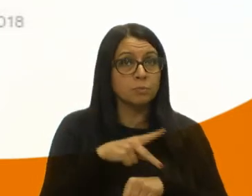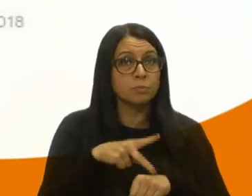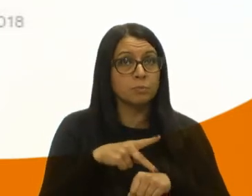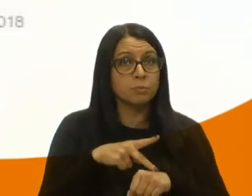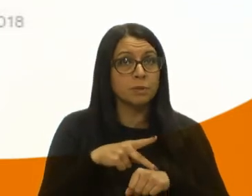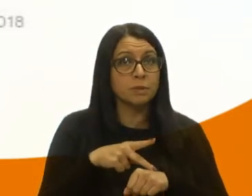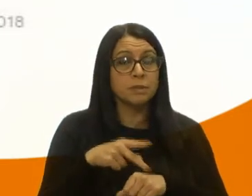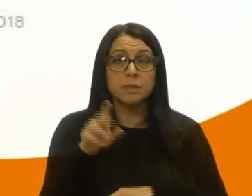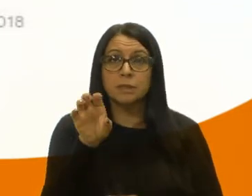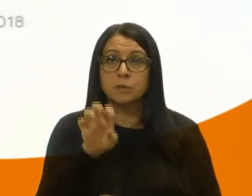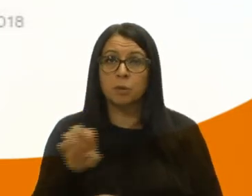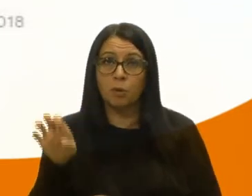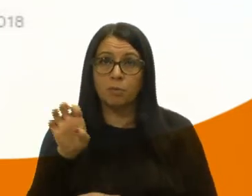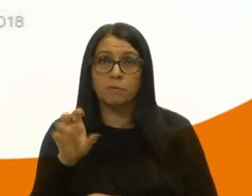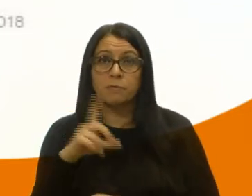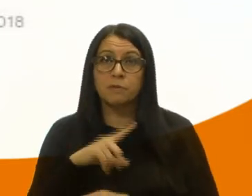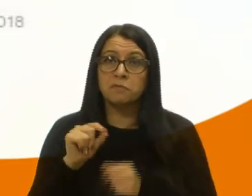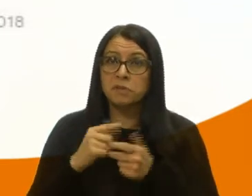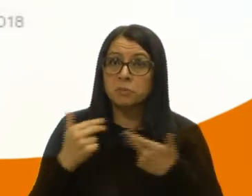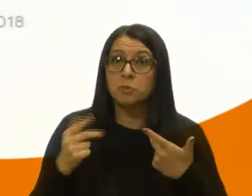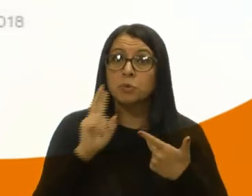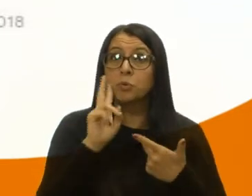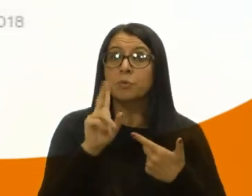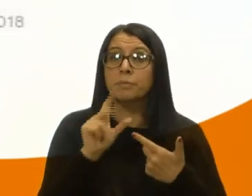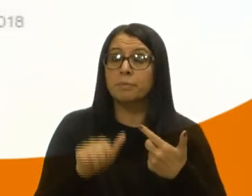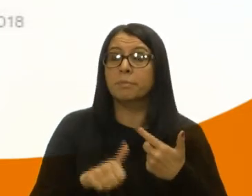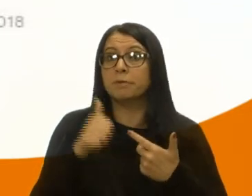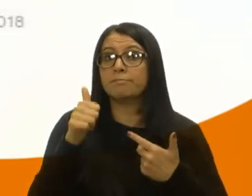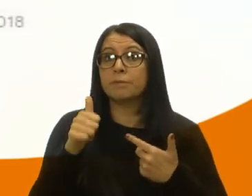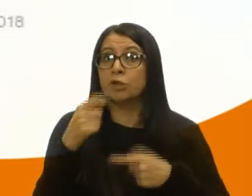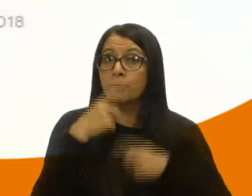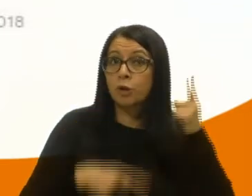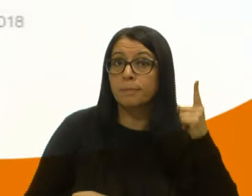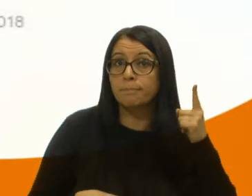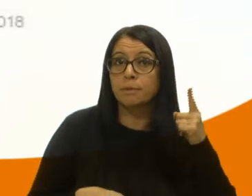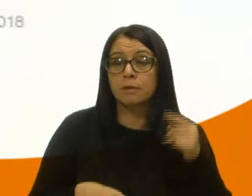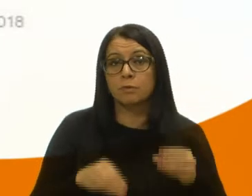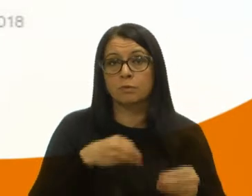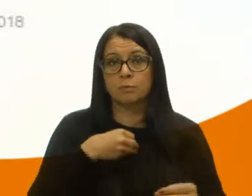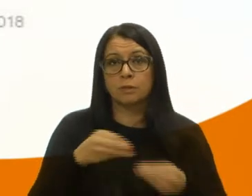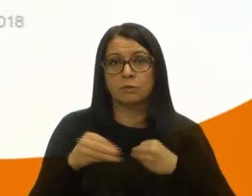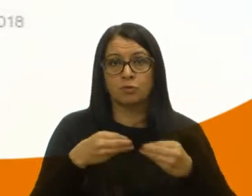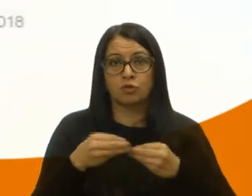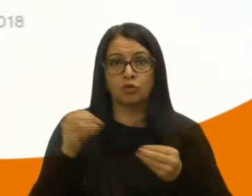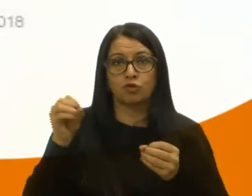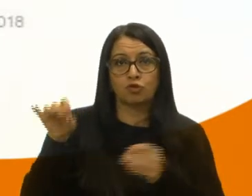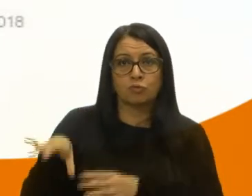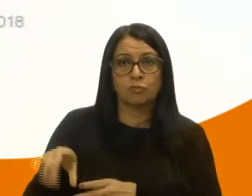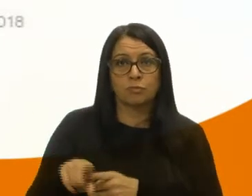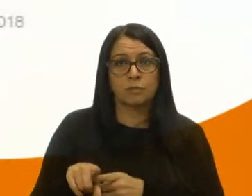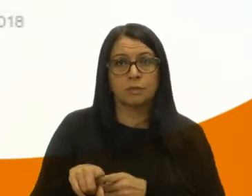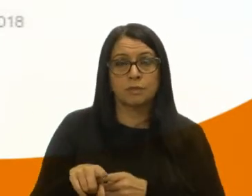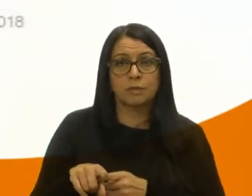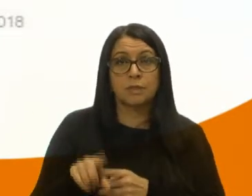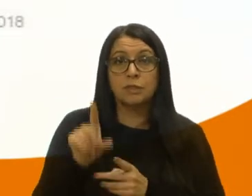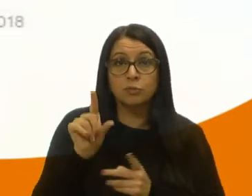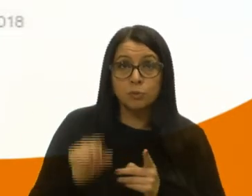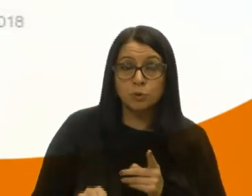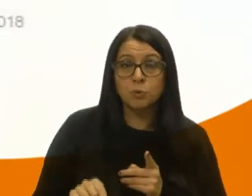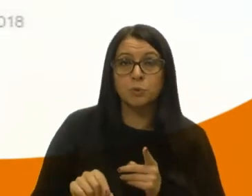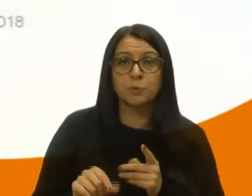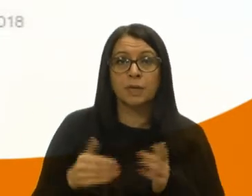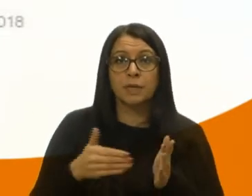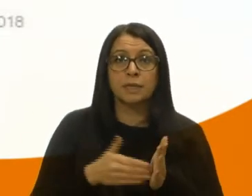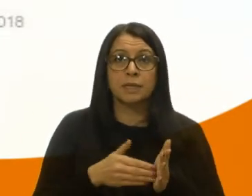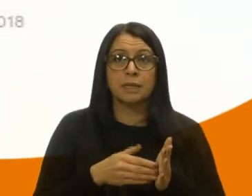a União Europeia, vem tomando medidas nesse sentido, de proibir os plásticos descartáveis, de reduzir e eliminar